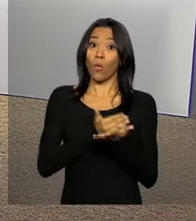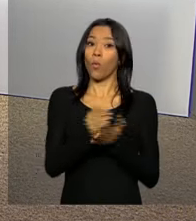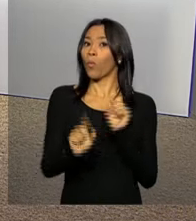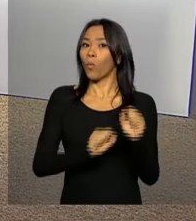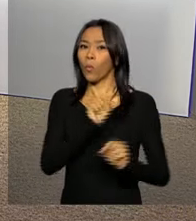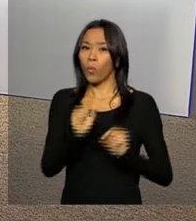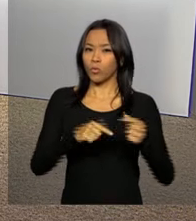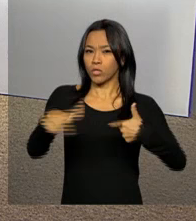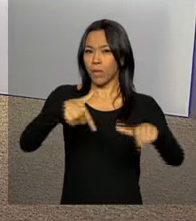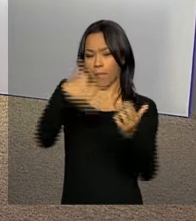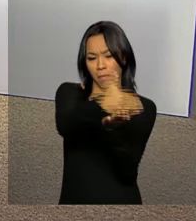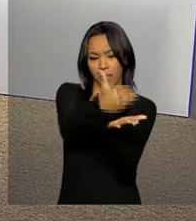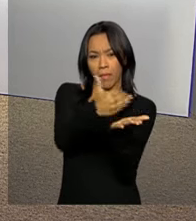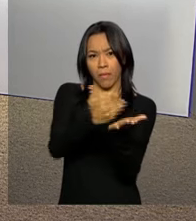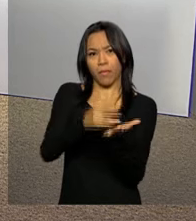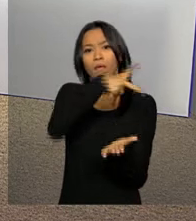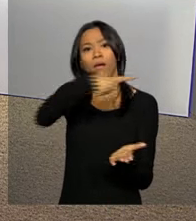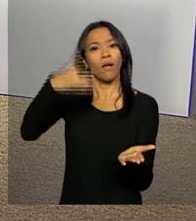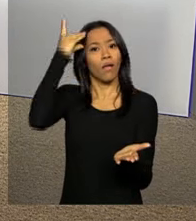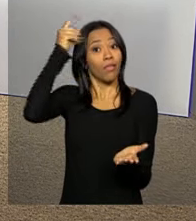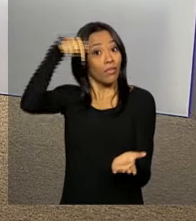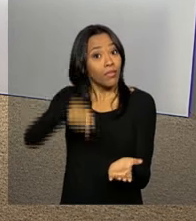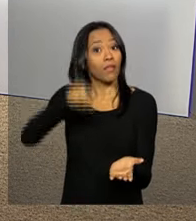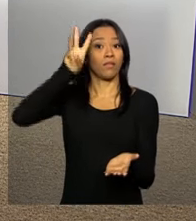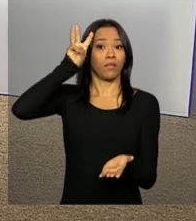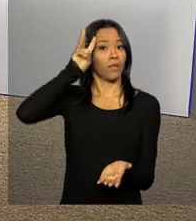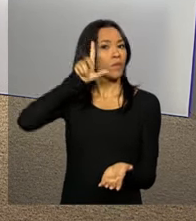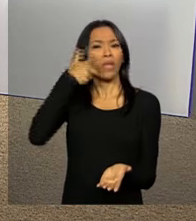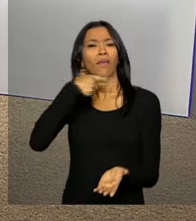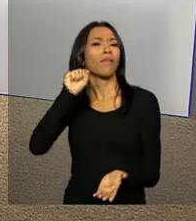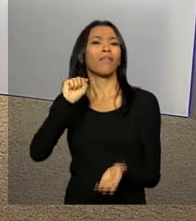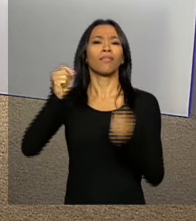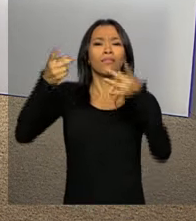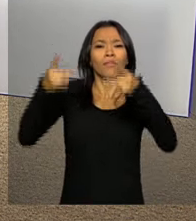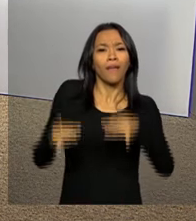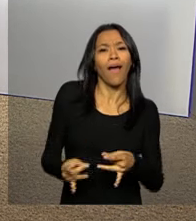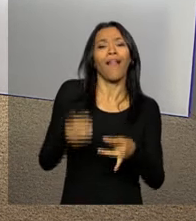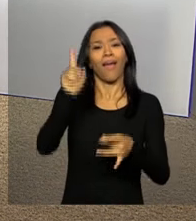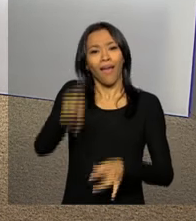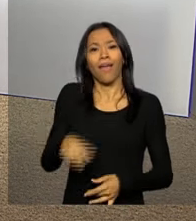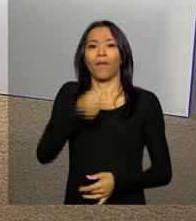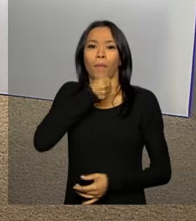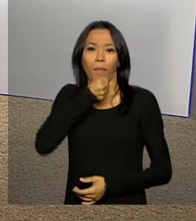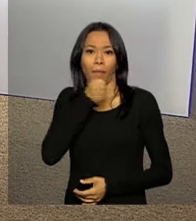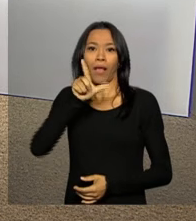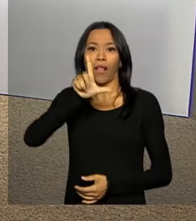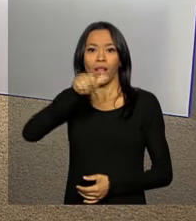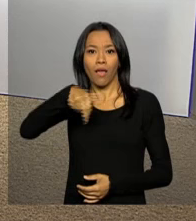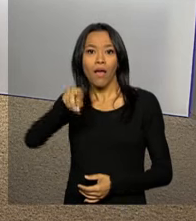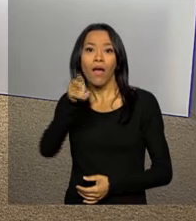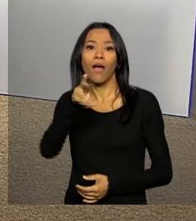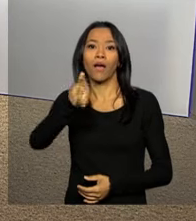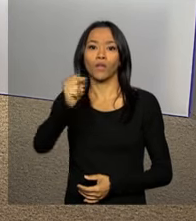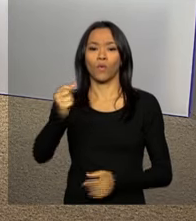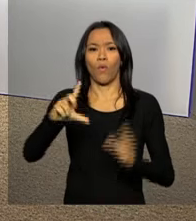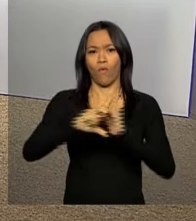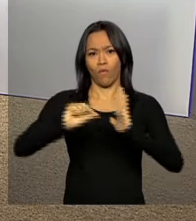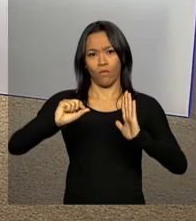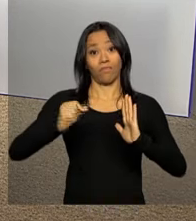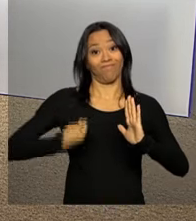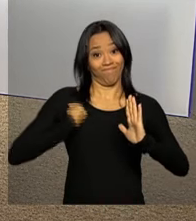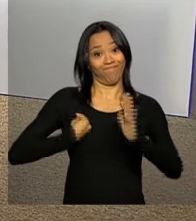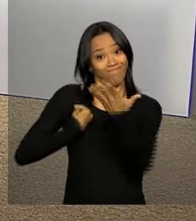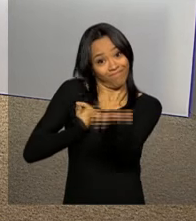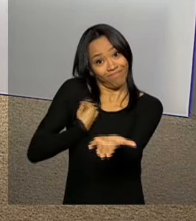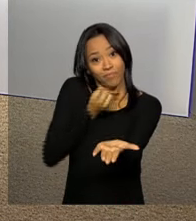agenda da presidenta Dilma Rousseff nesta terça-feira. Quem tem os detalhes é o repórter Leandro Alarcom, que está ao vivo no Palácio do Planalto.